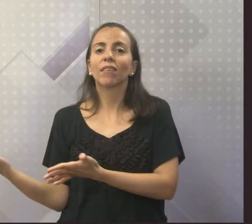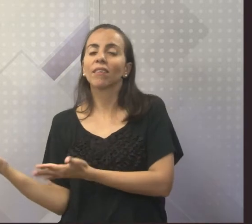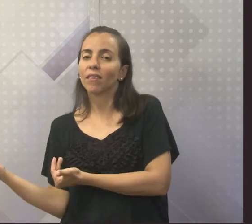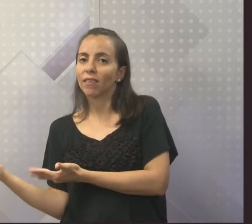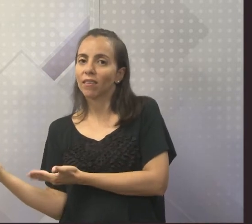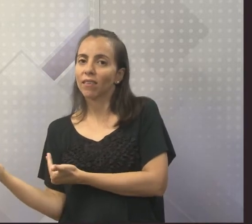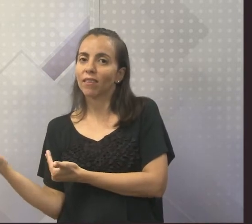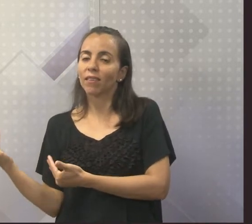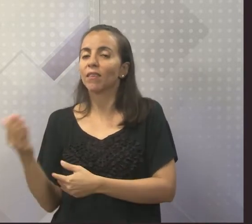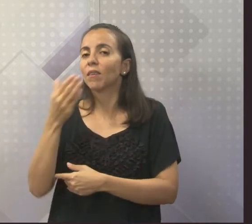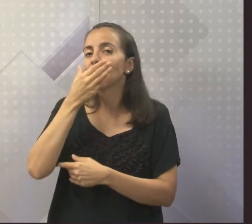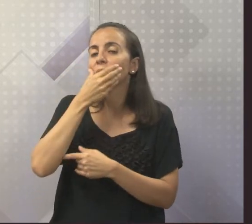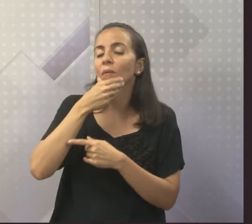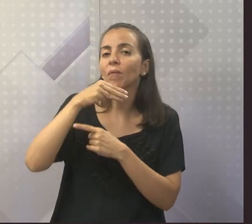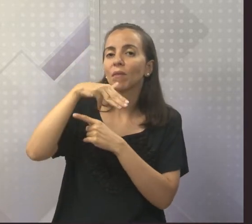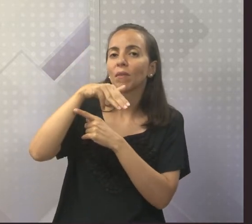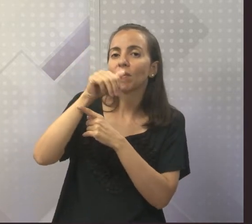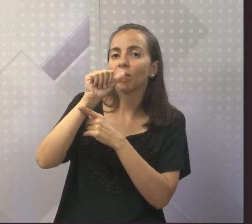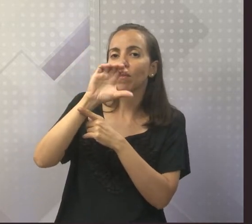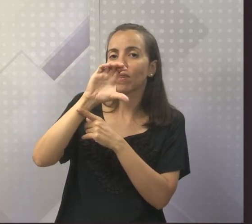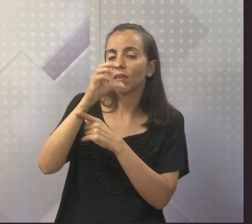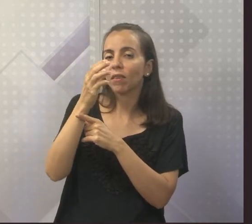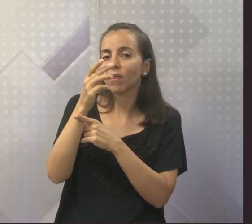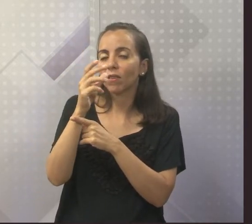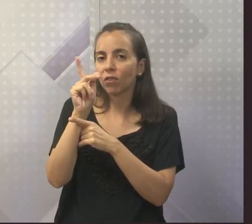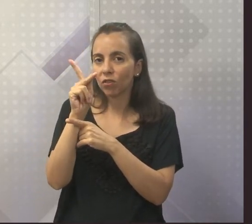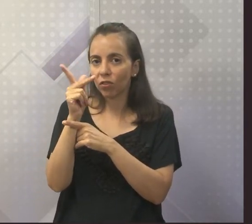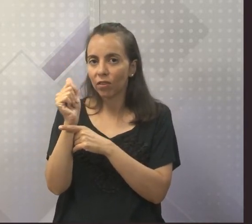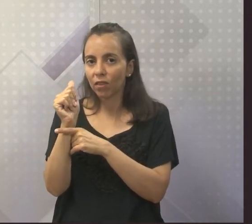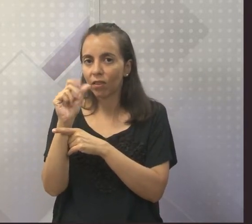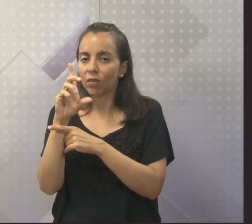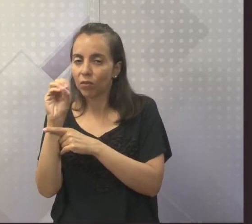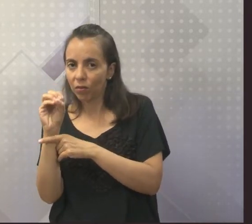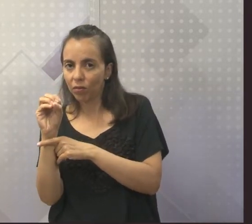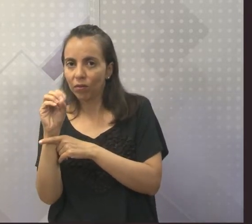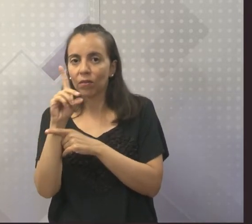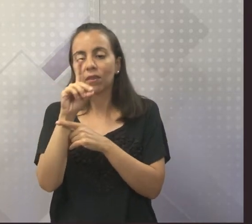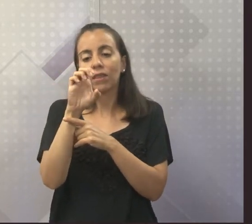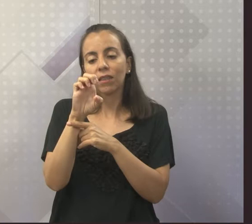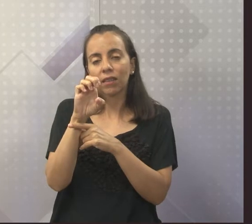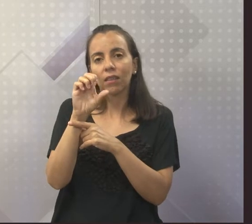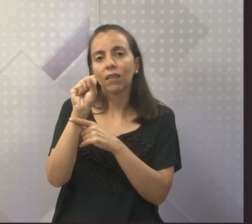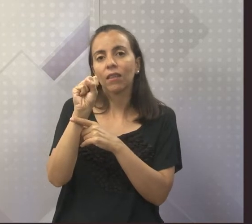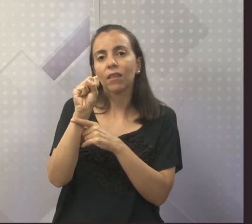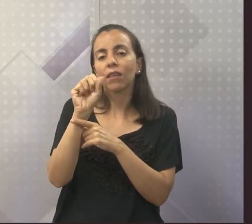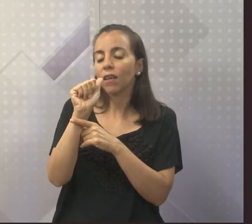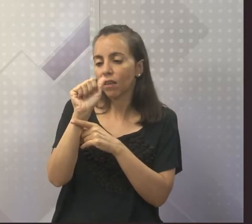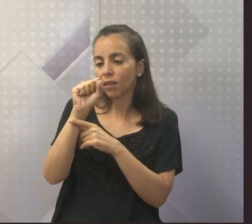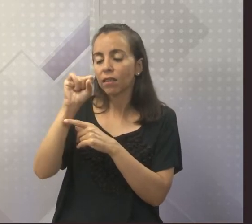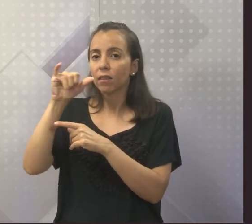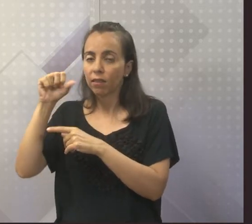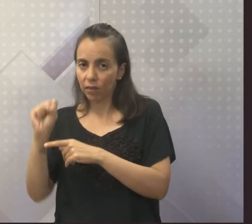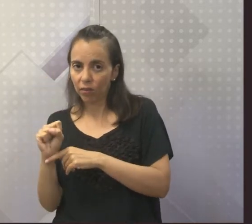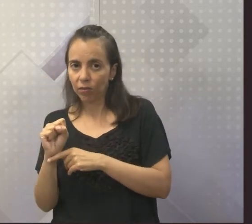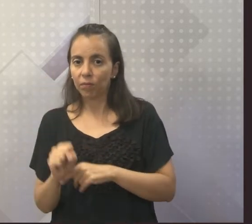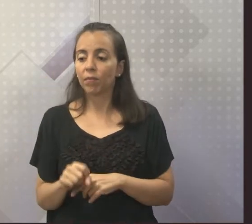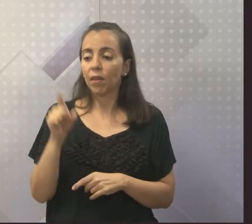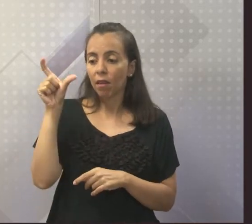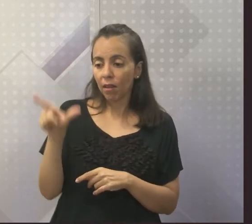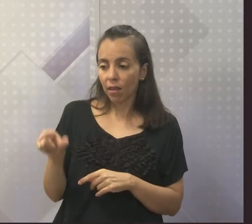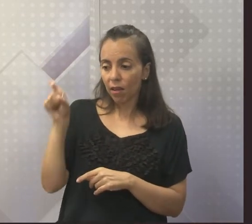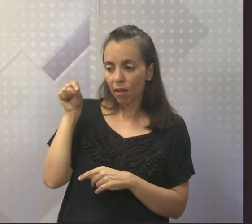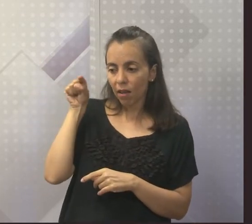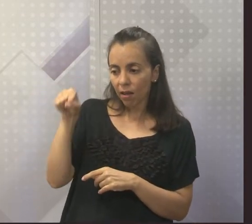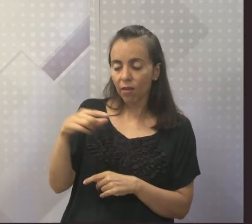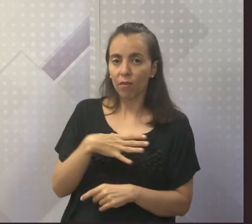foi? Machado de Assis. Que era filho de mãe negra e pai português. E começou a sua carreira